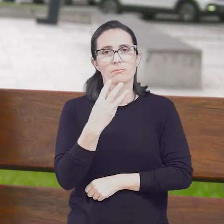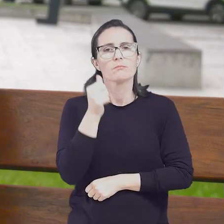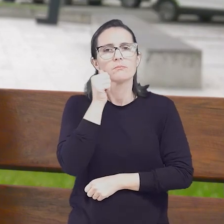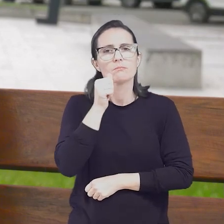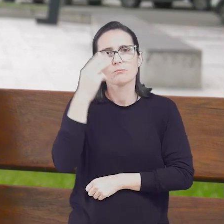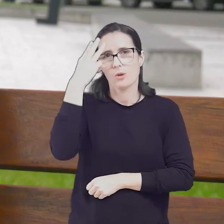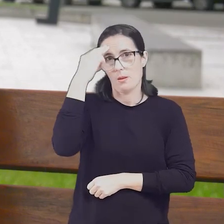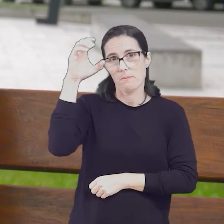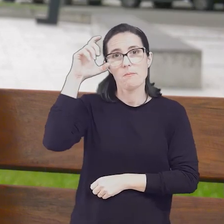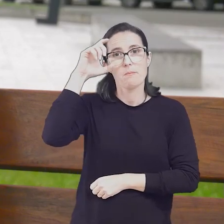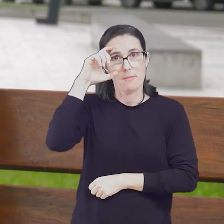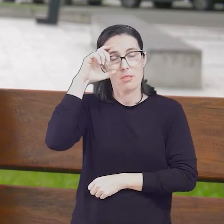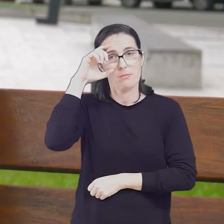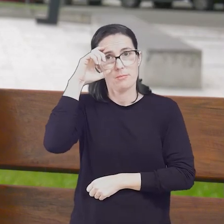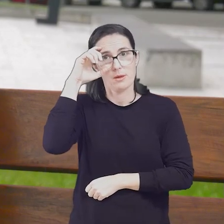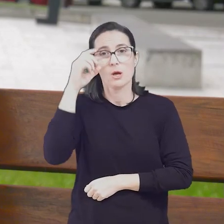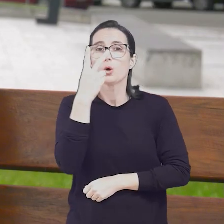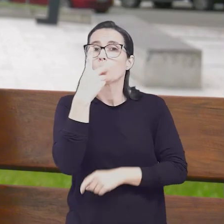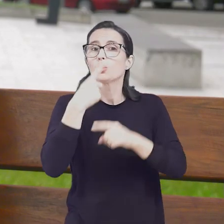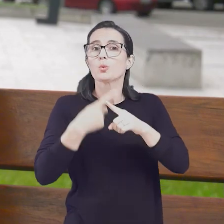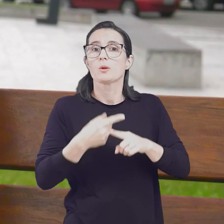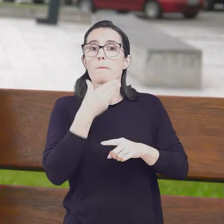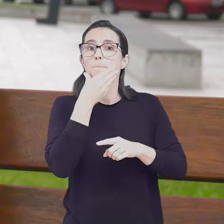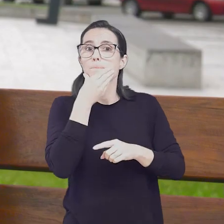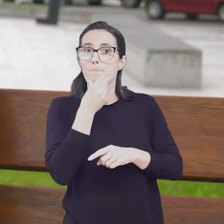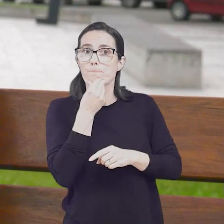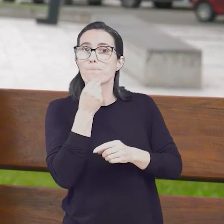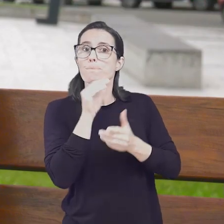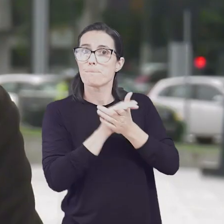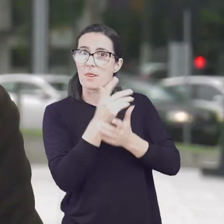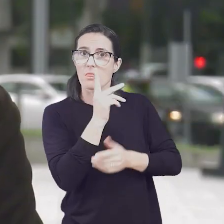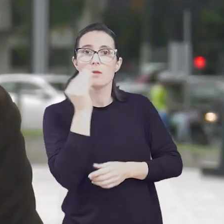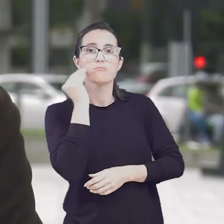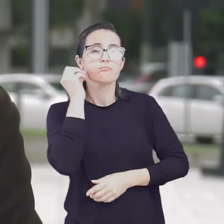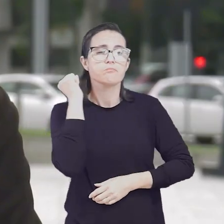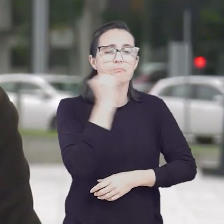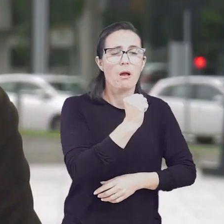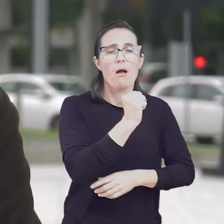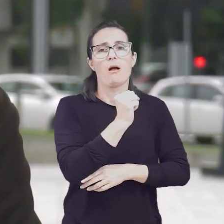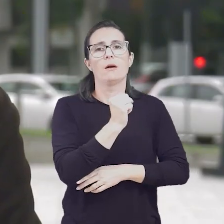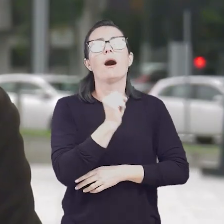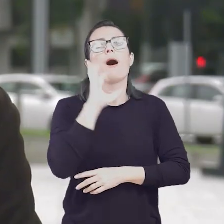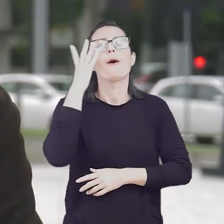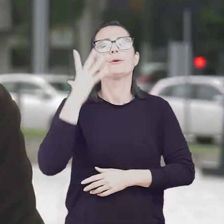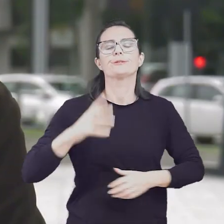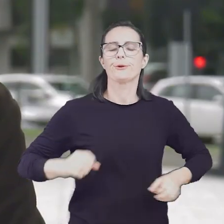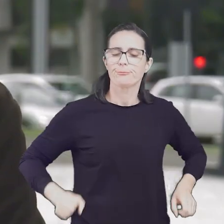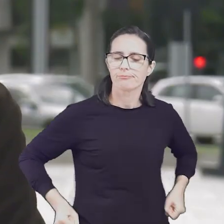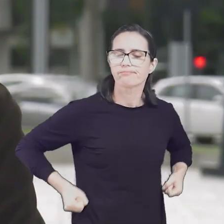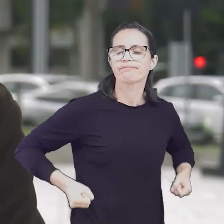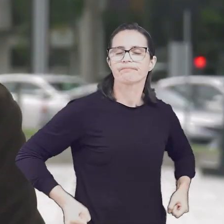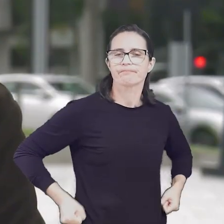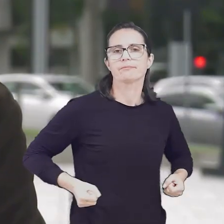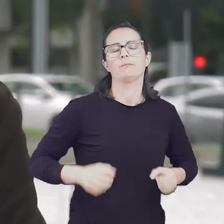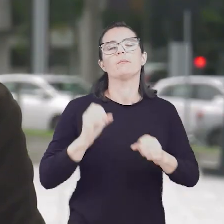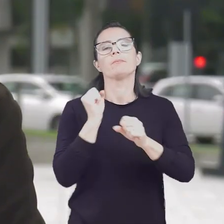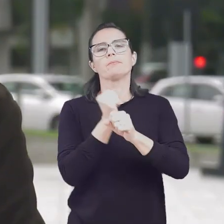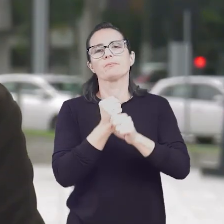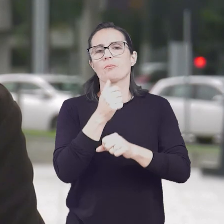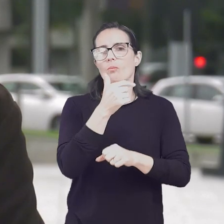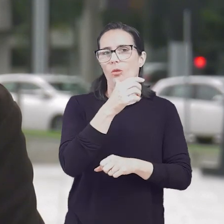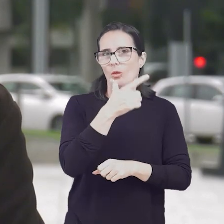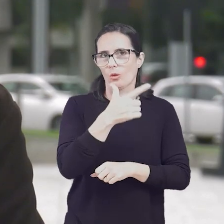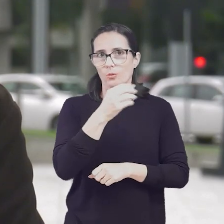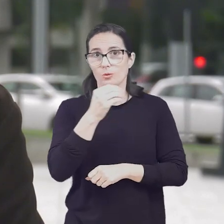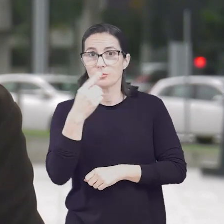Penha foi vítima de dupla tentativa de feminicídio pelo marido, resultando em paraplegia. Em 2001, a